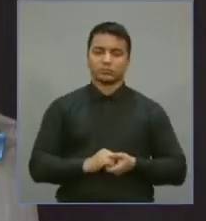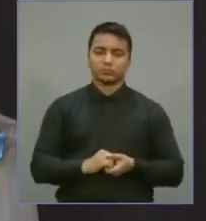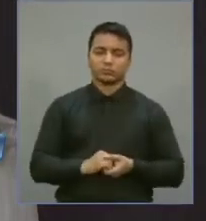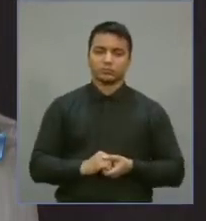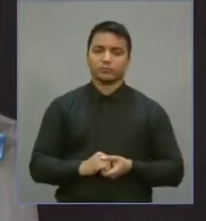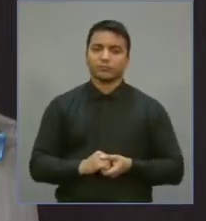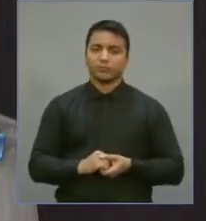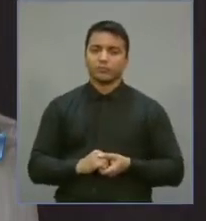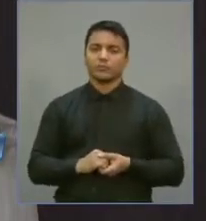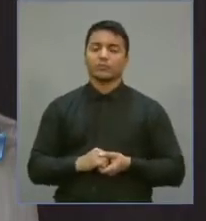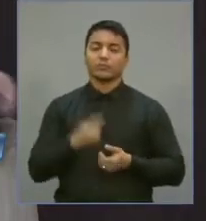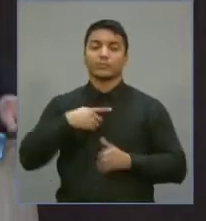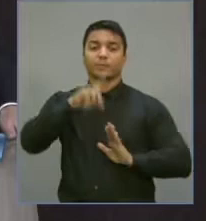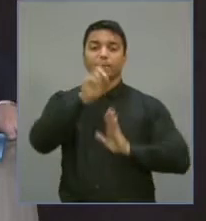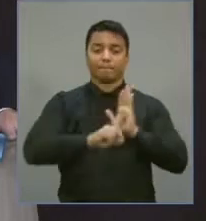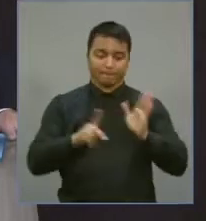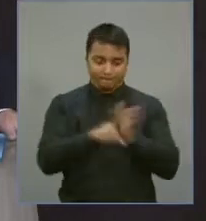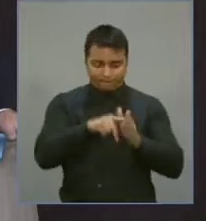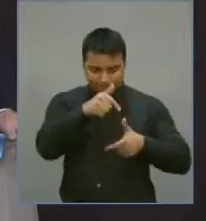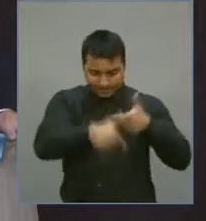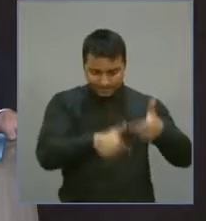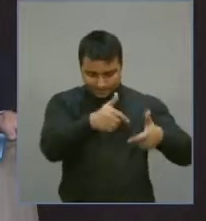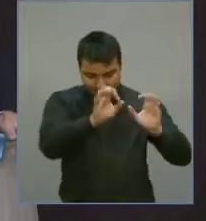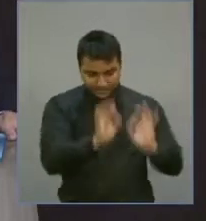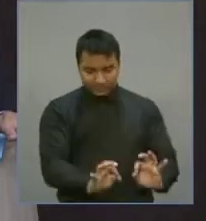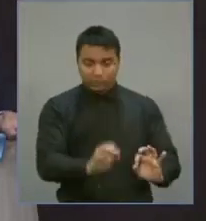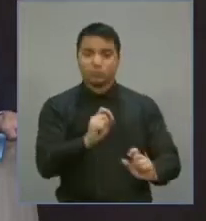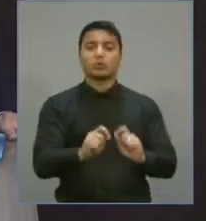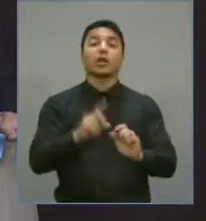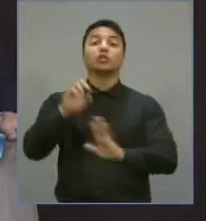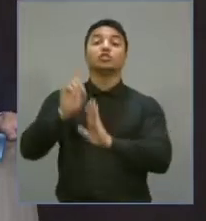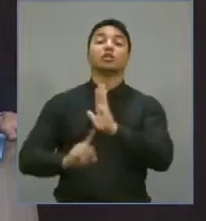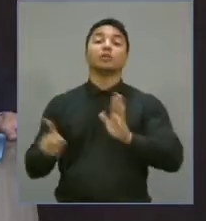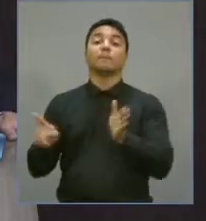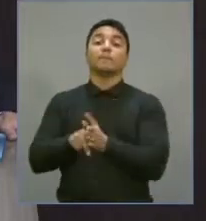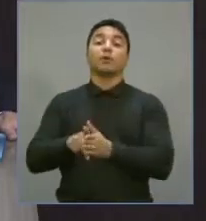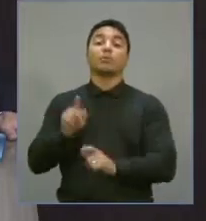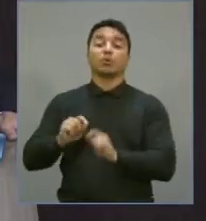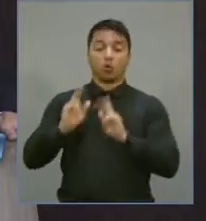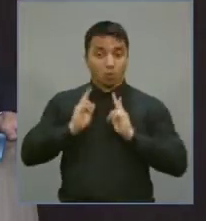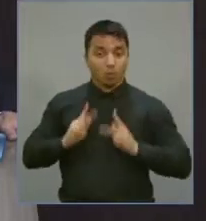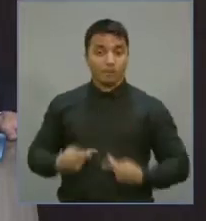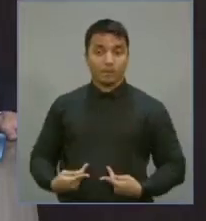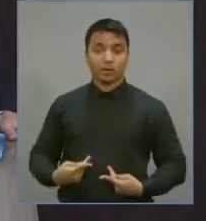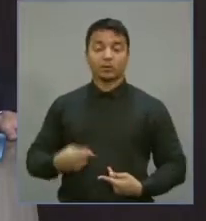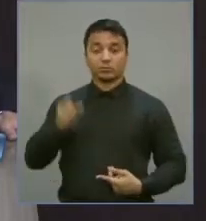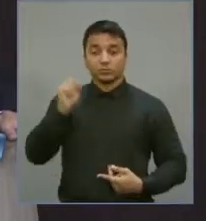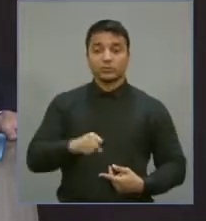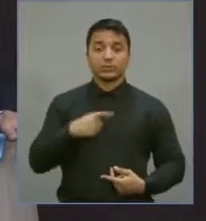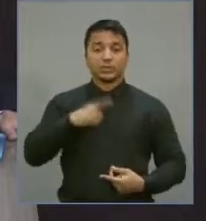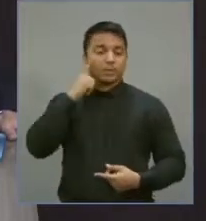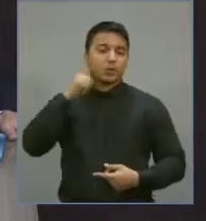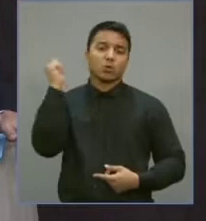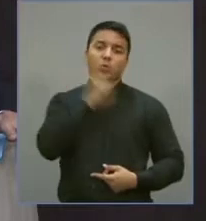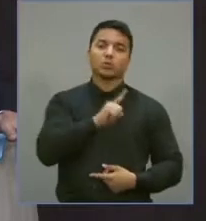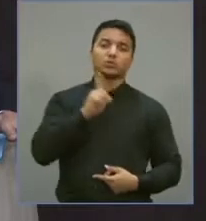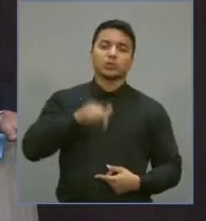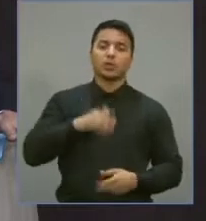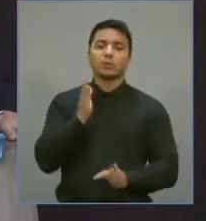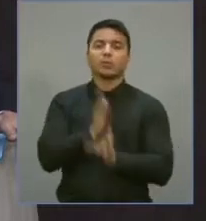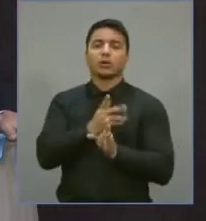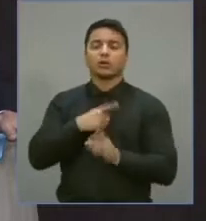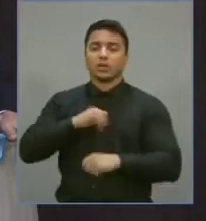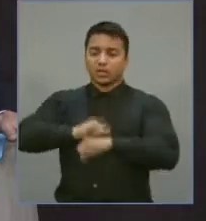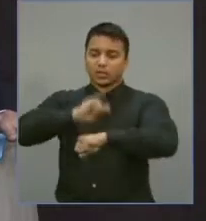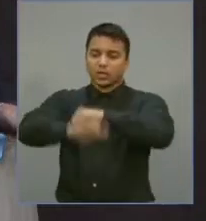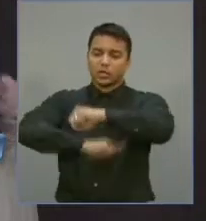O direito ao trabalho decente é um direito humano consagrado em tratados